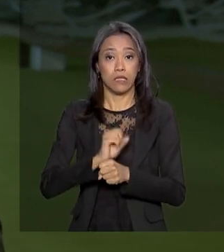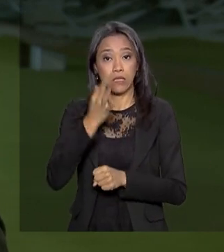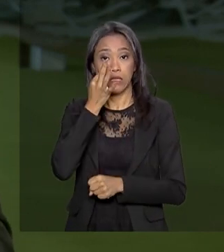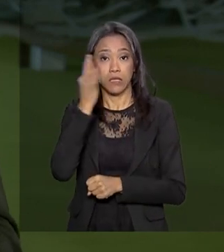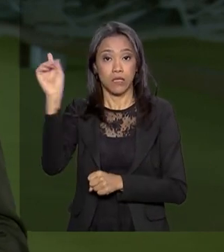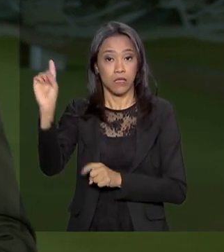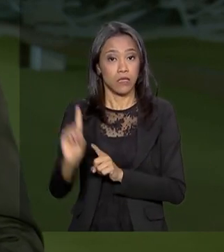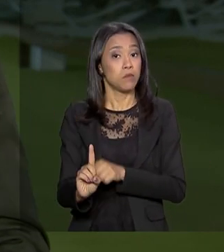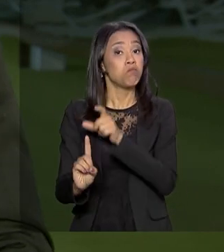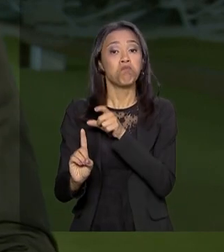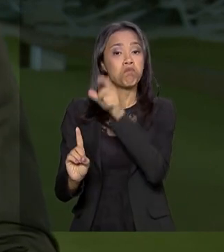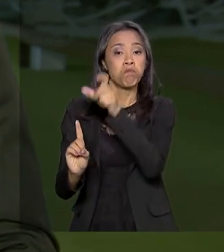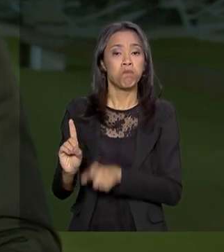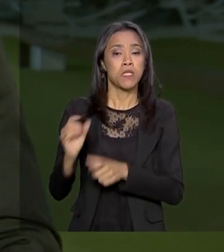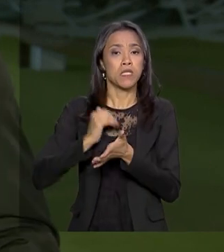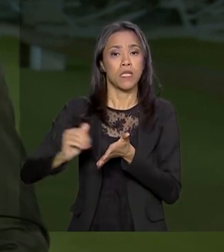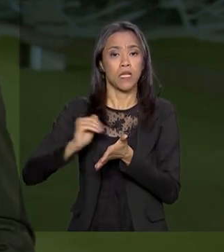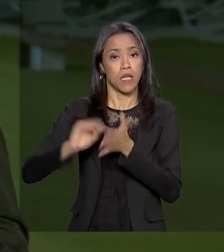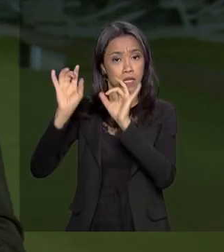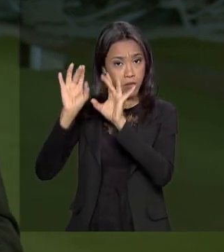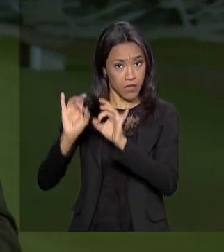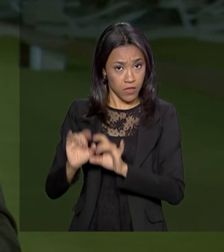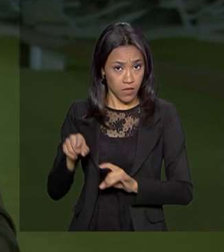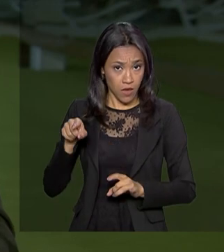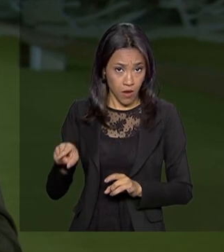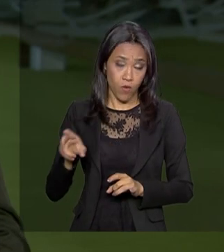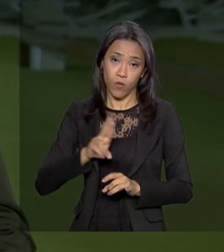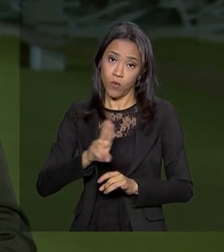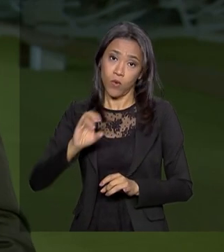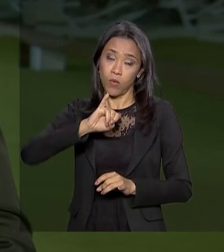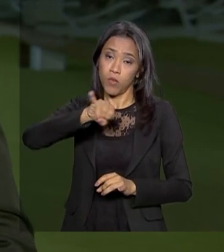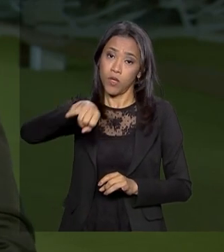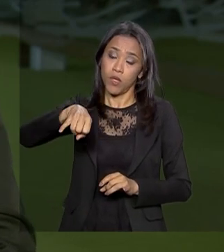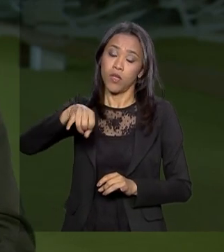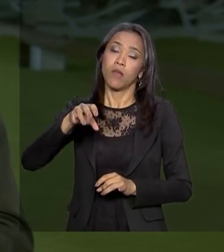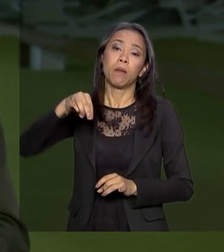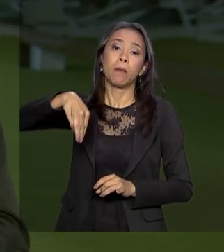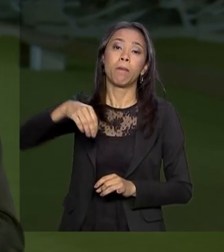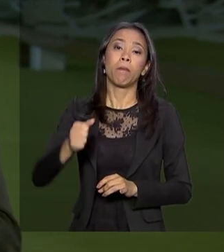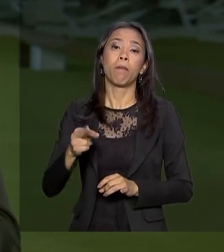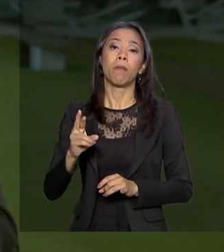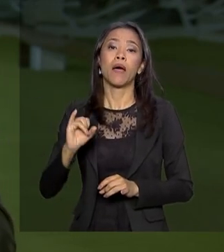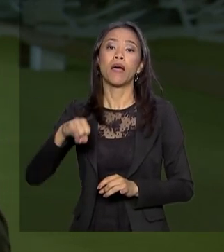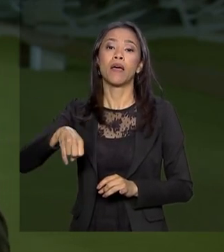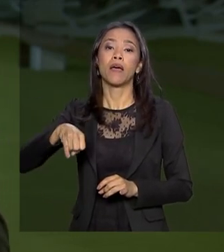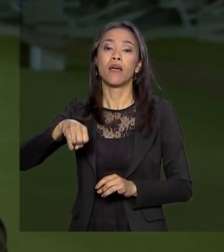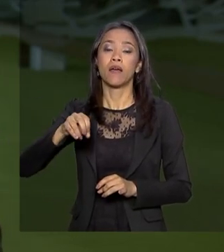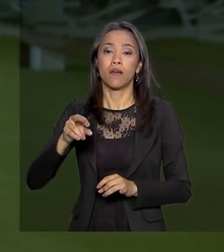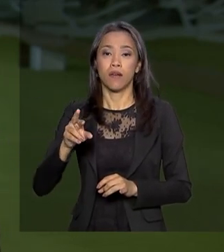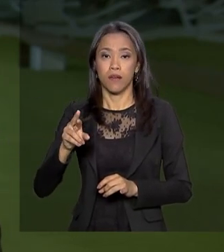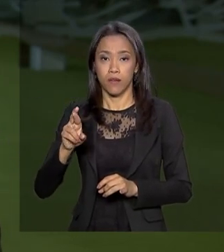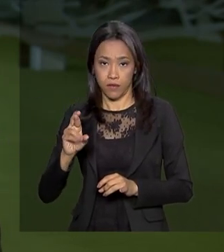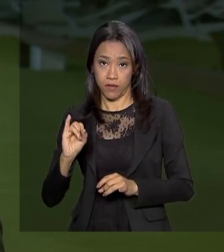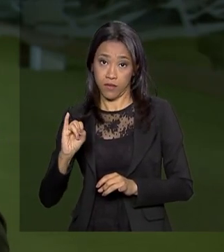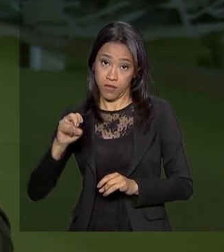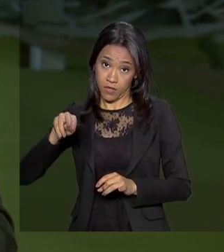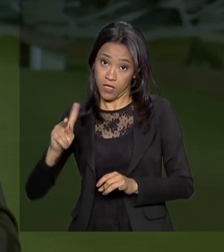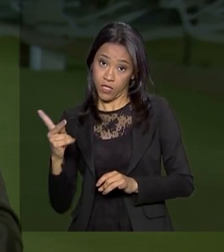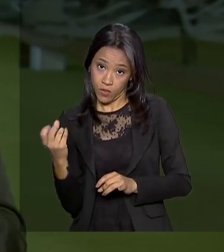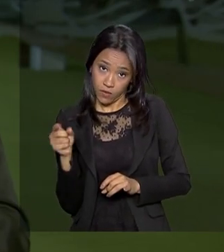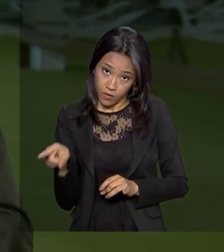secretário especial de Previdência e Trabalho, o Rogério Marinho. Já na Câmara, as discussões hoje devem girar em torno